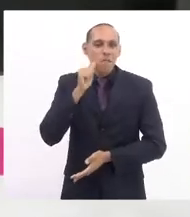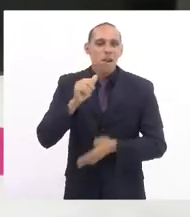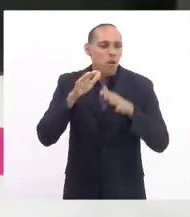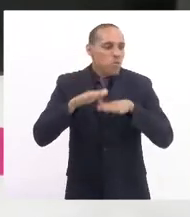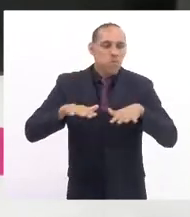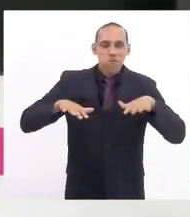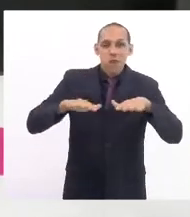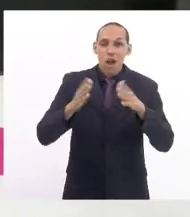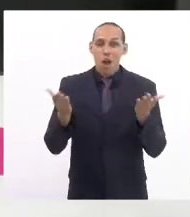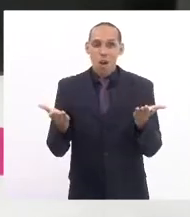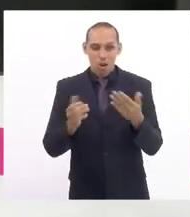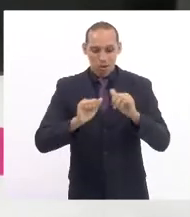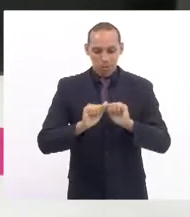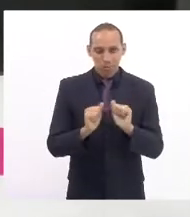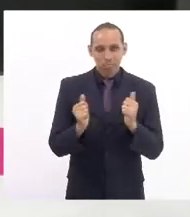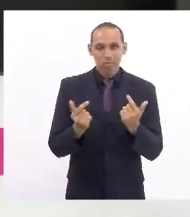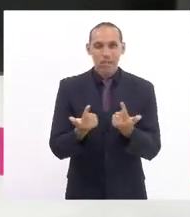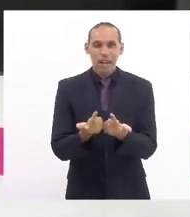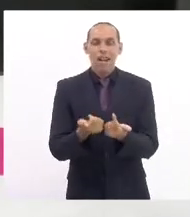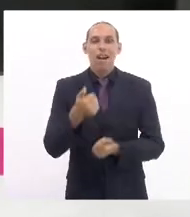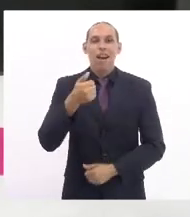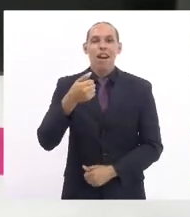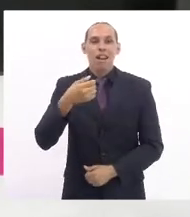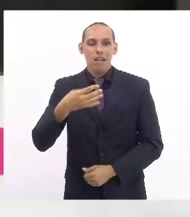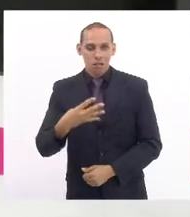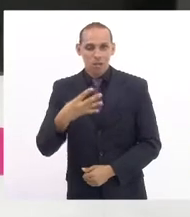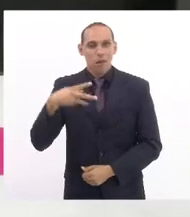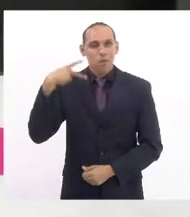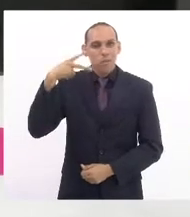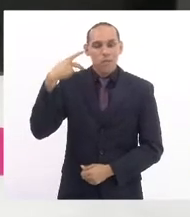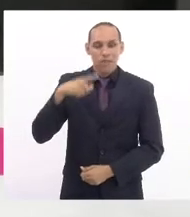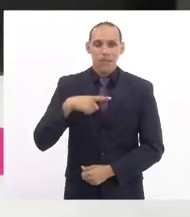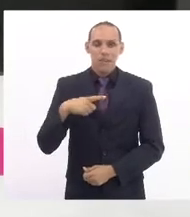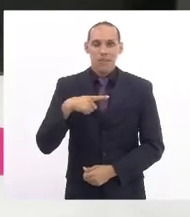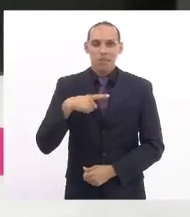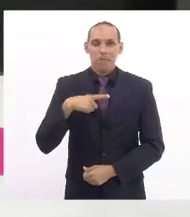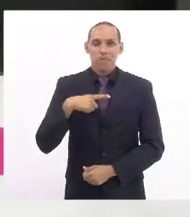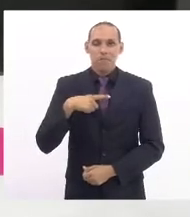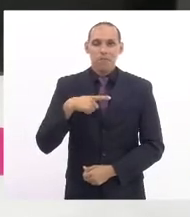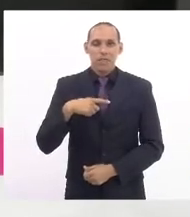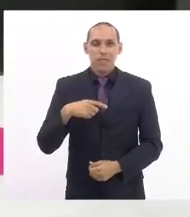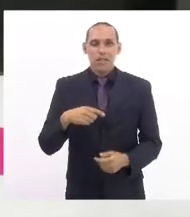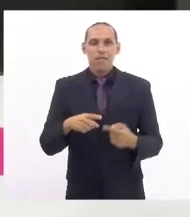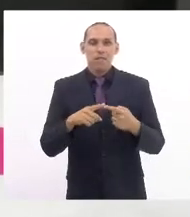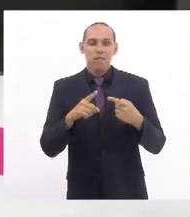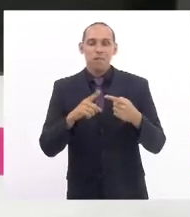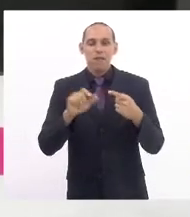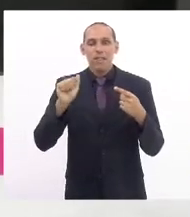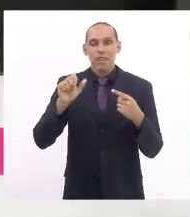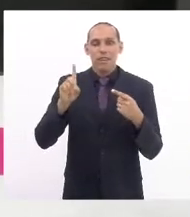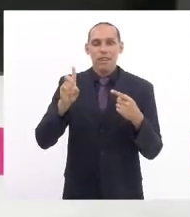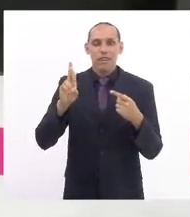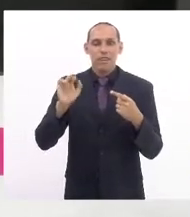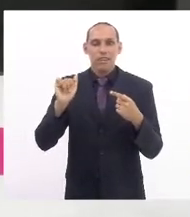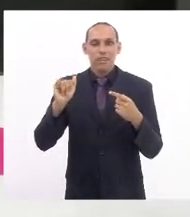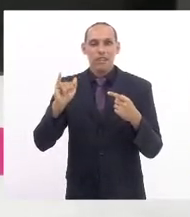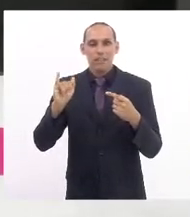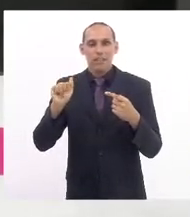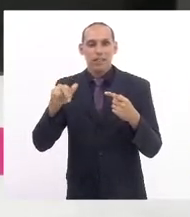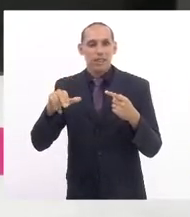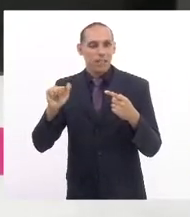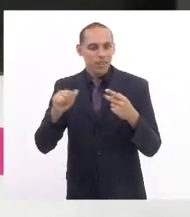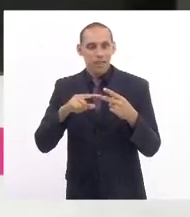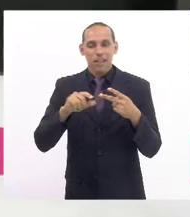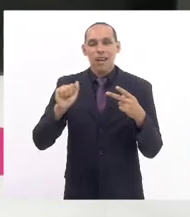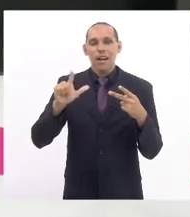encontra com 14 parlamentares. São elas a deputada Adriana Baltazar, deputada